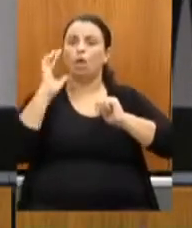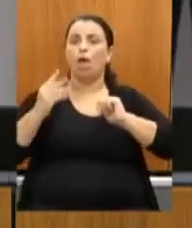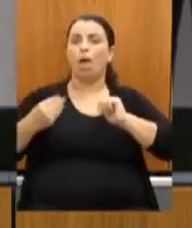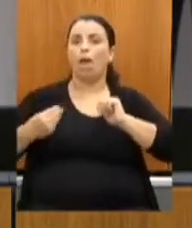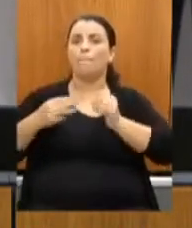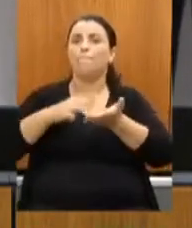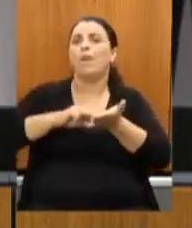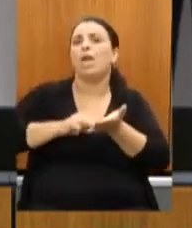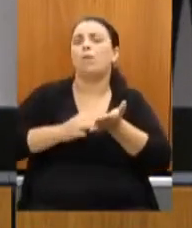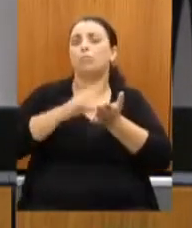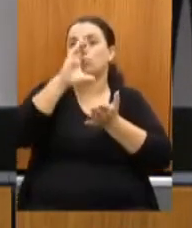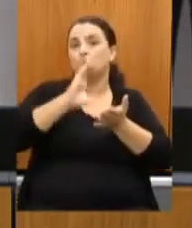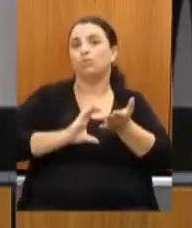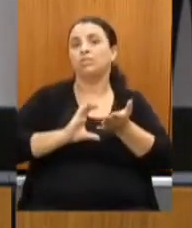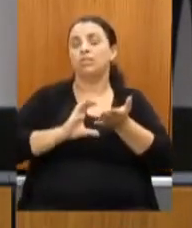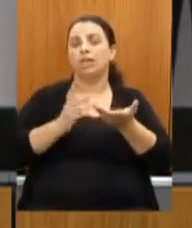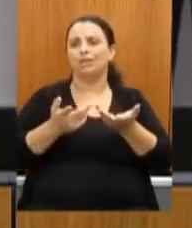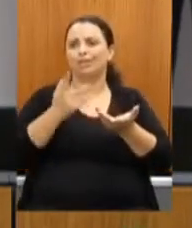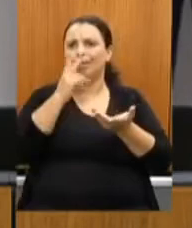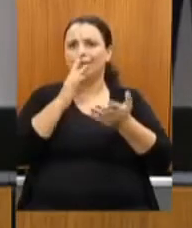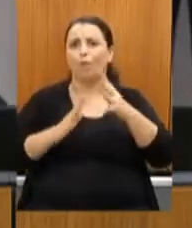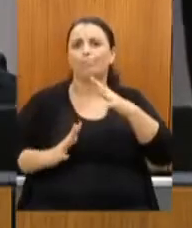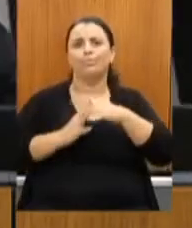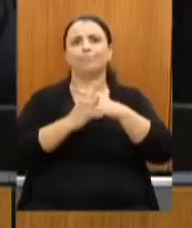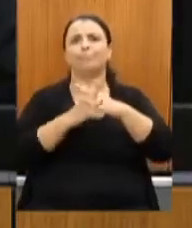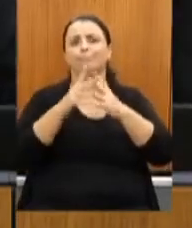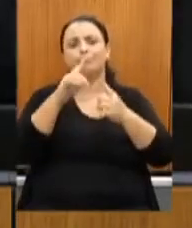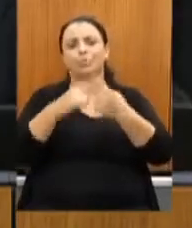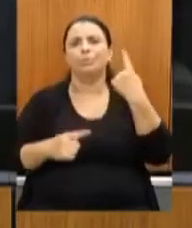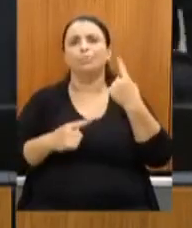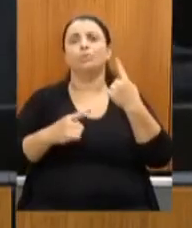estão, no momento, impedidos de participarem dos editais.